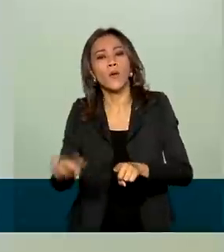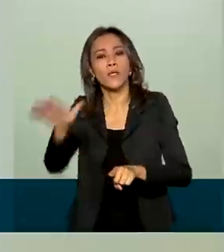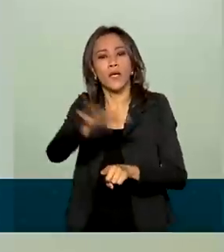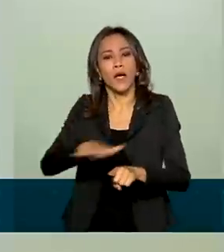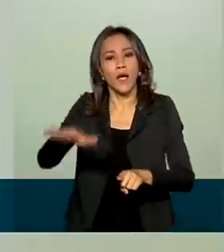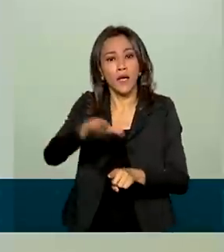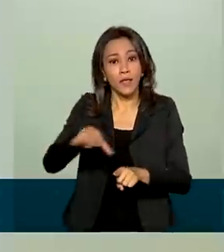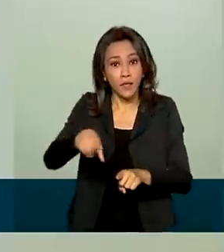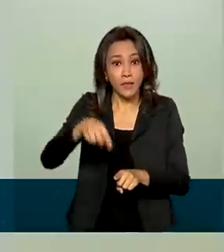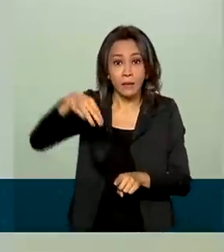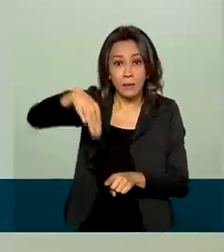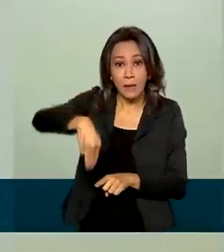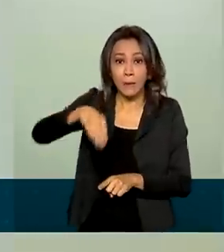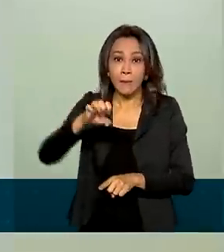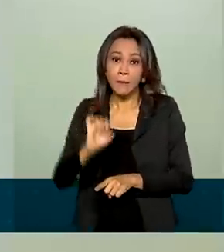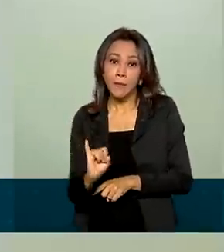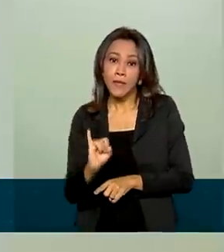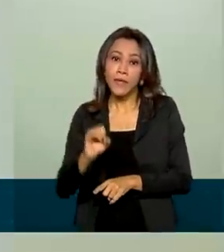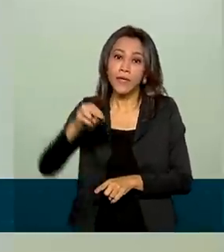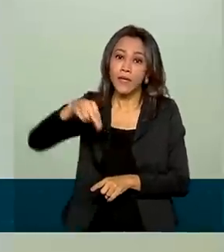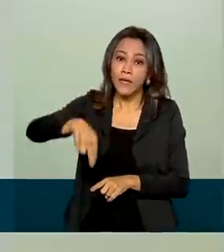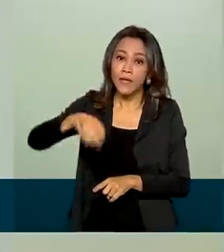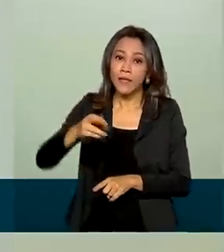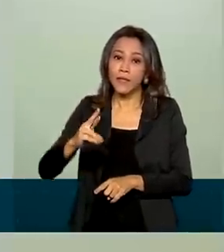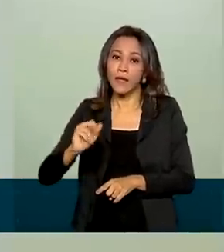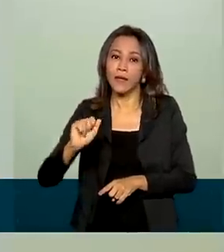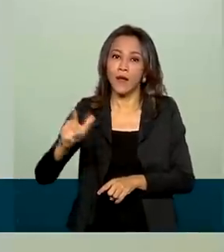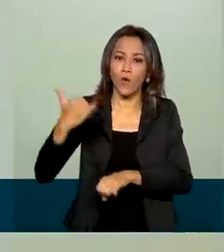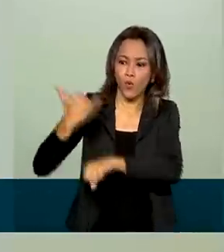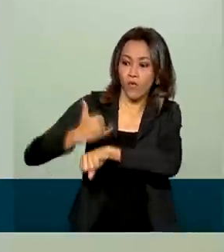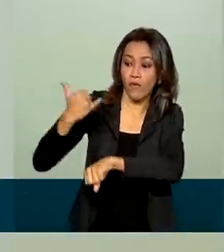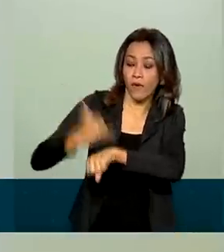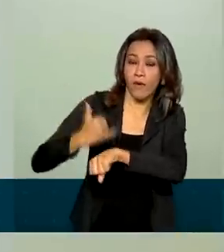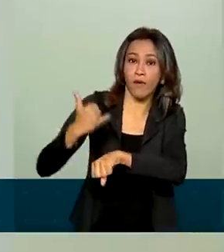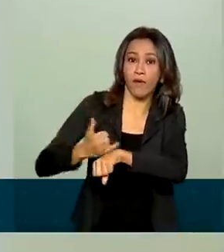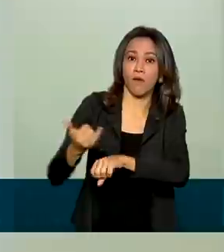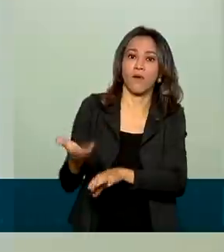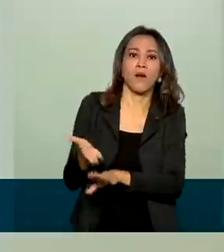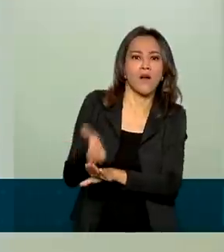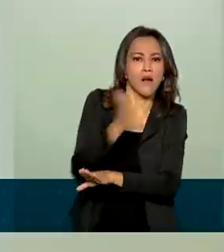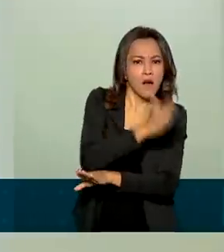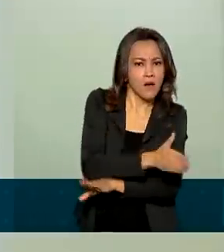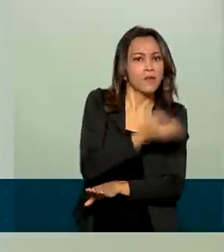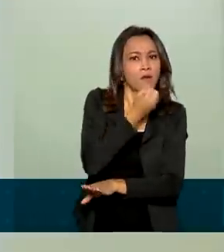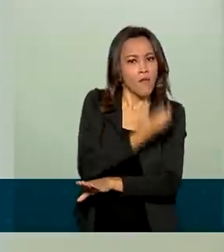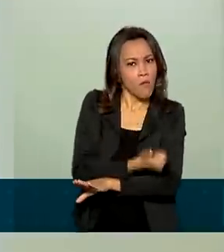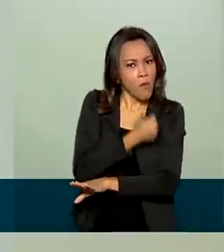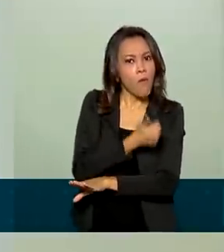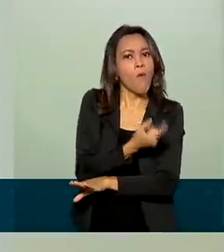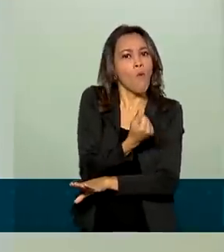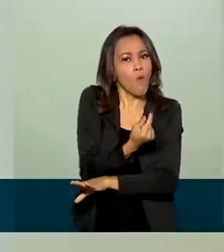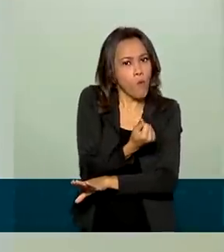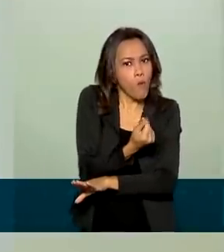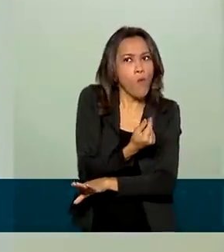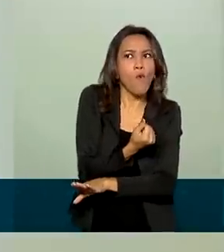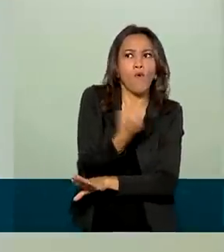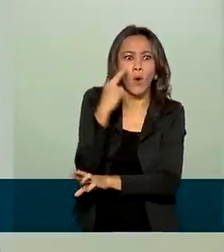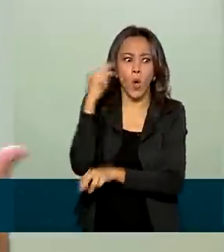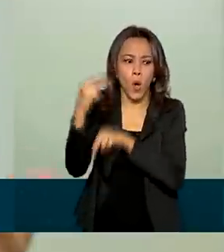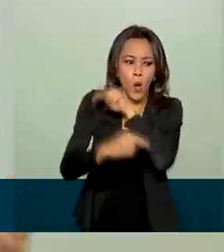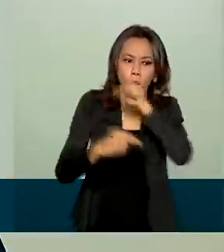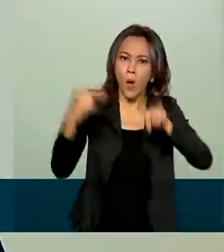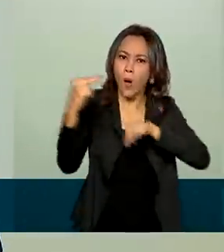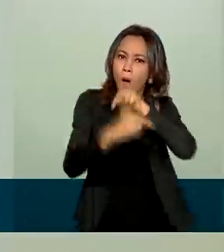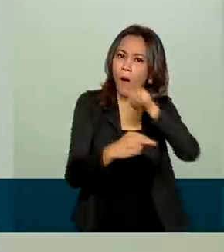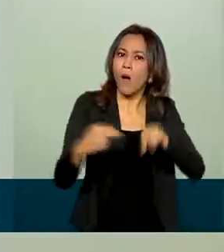mineral, notadamente minério de ferro, cujo preço estava em uma situação bastante favorável no mercado internacional e